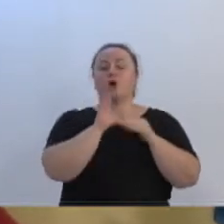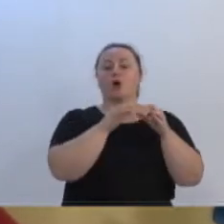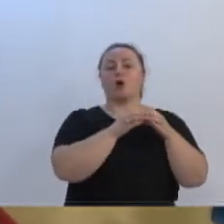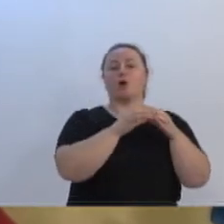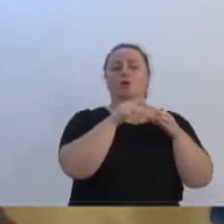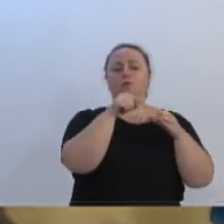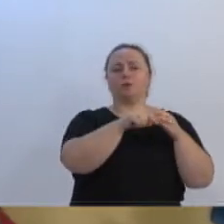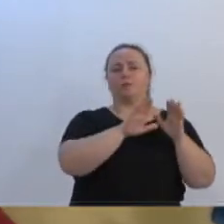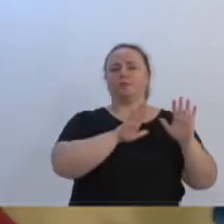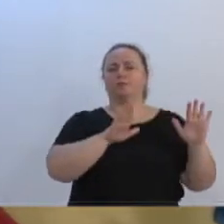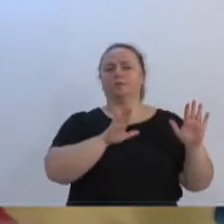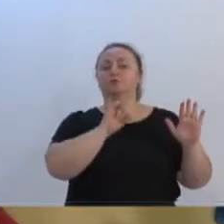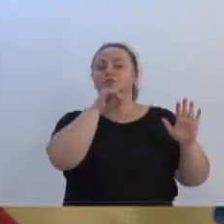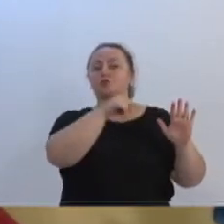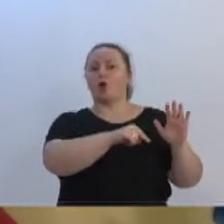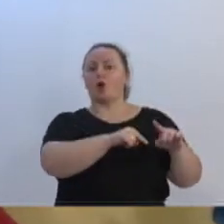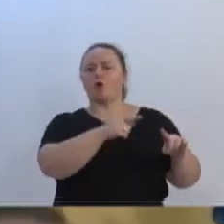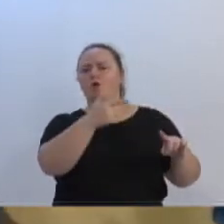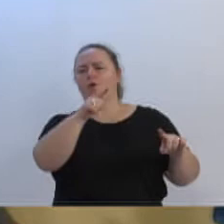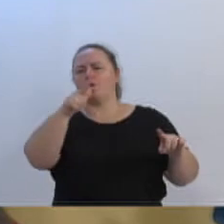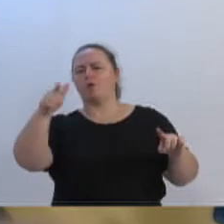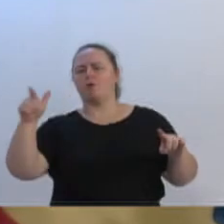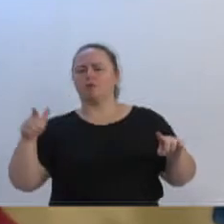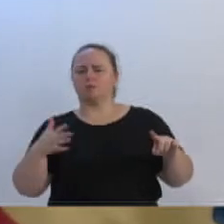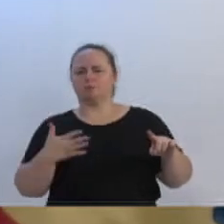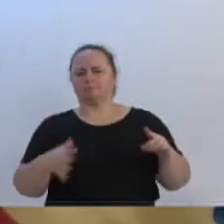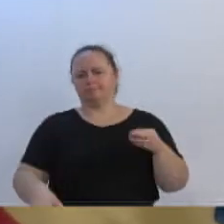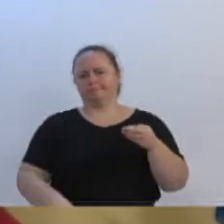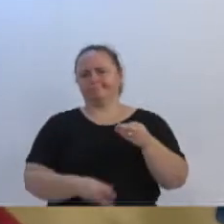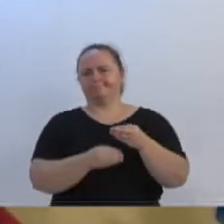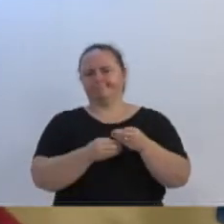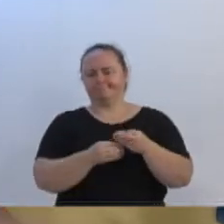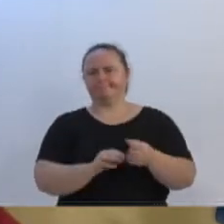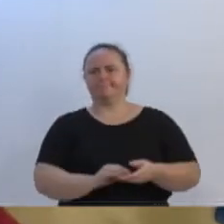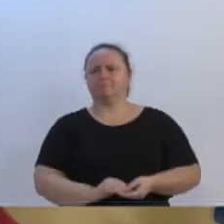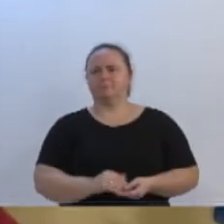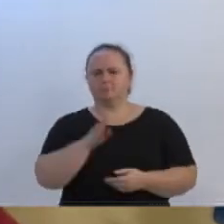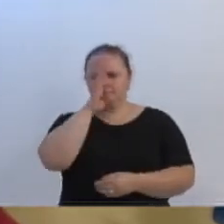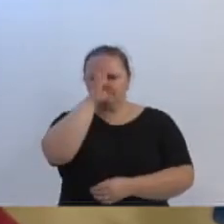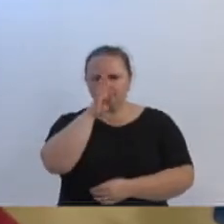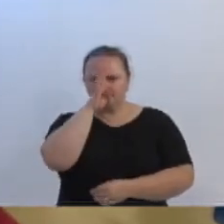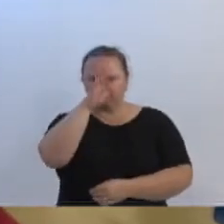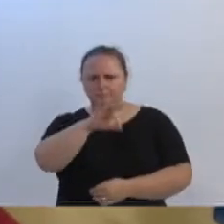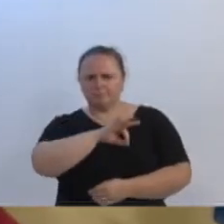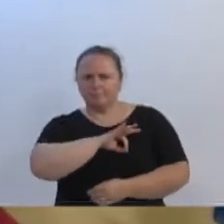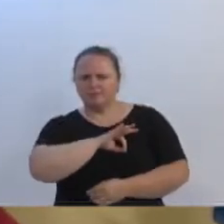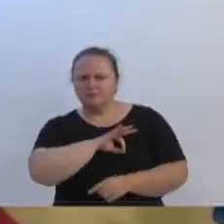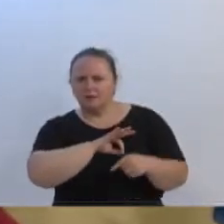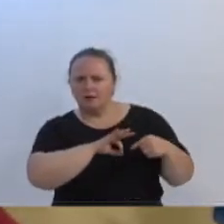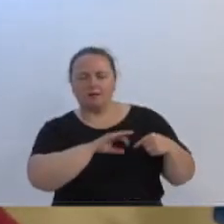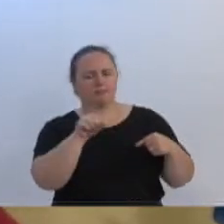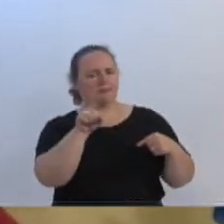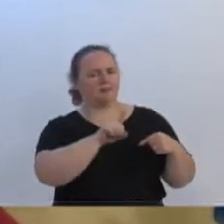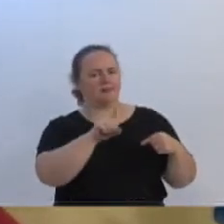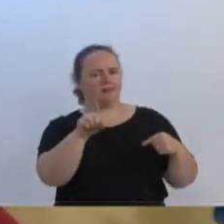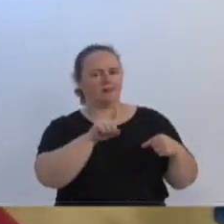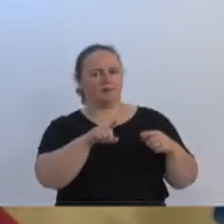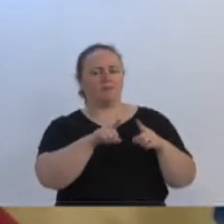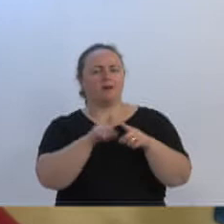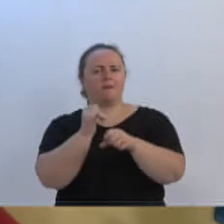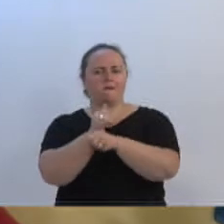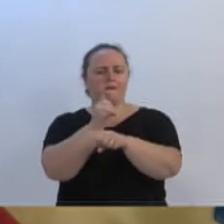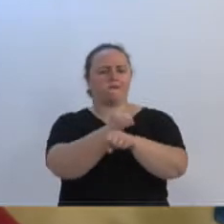policiais que estão lá trabalhando efetivamente com ela. Não estou criticando os policiais, não. Estou falando da enganação que estão fazendo com o povo.